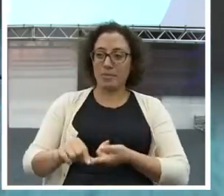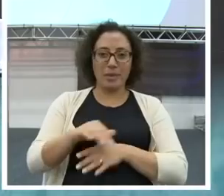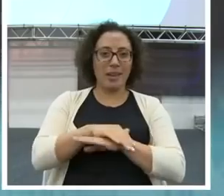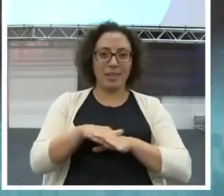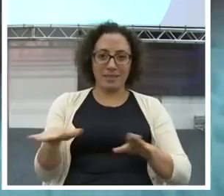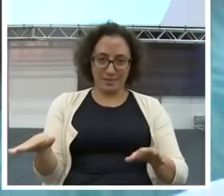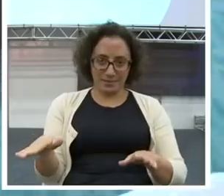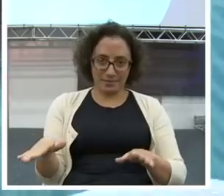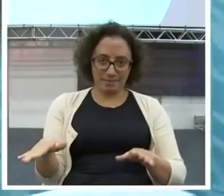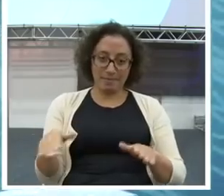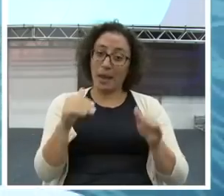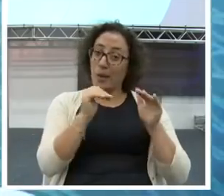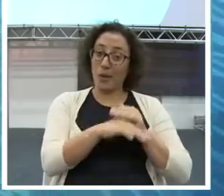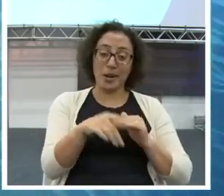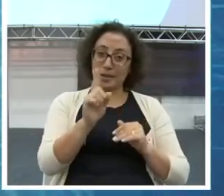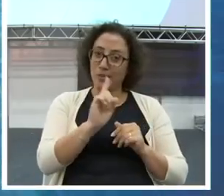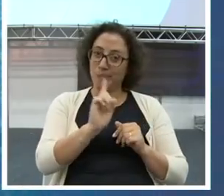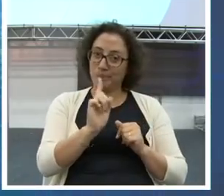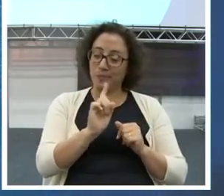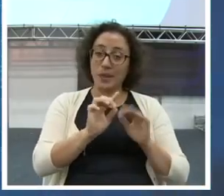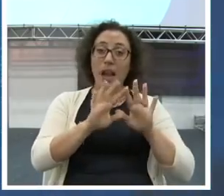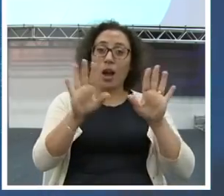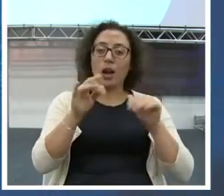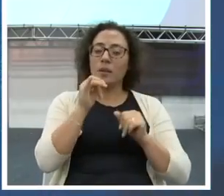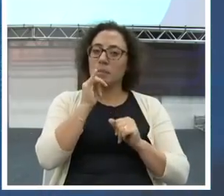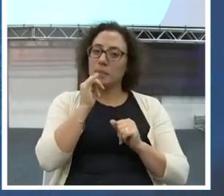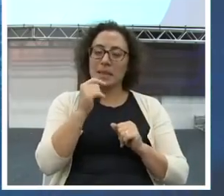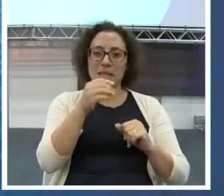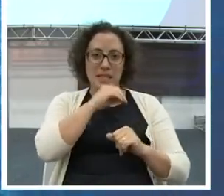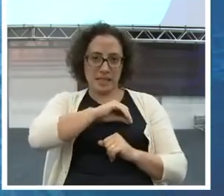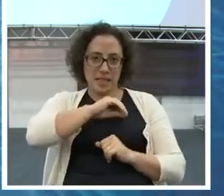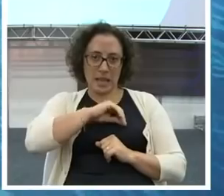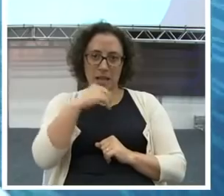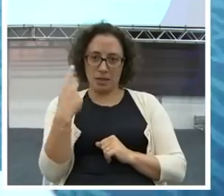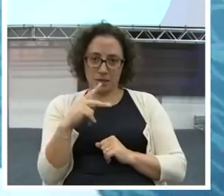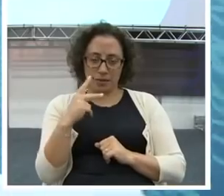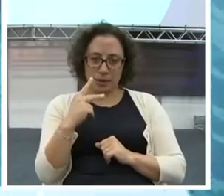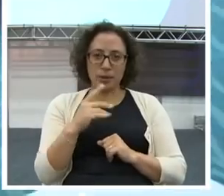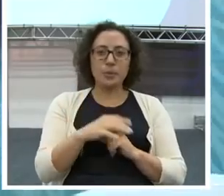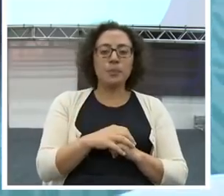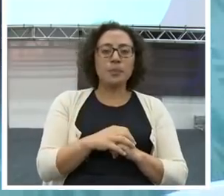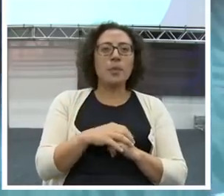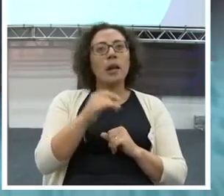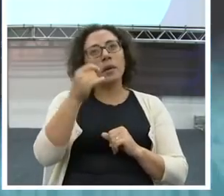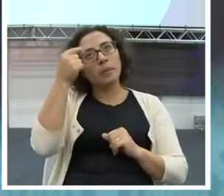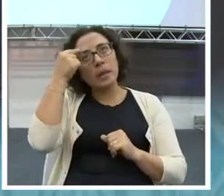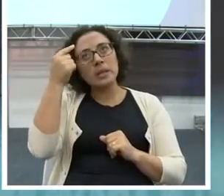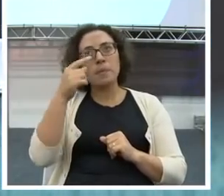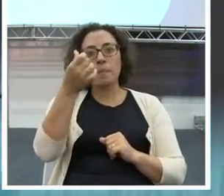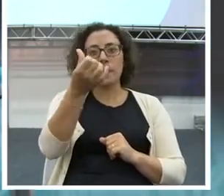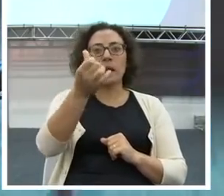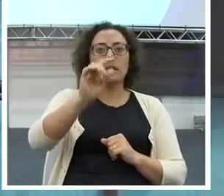Imagina a seguinte situação. Você recebe seu salário. Vamos supor que você recebeu lá seis mil reais.